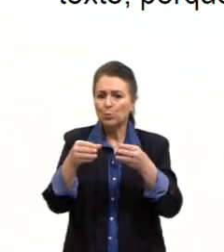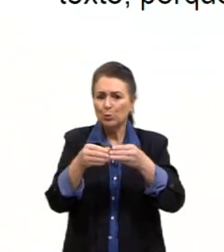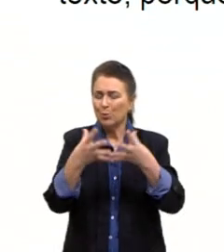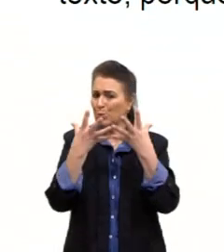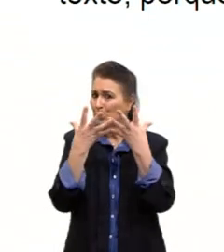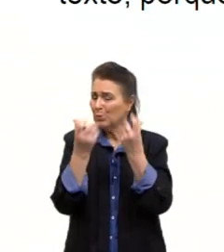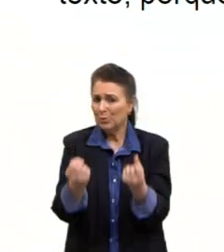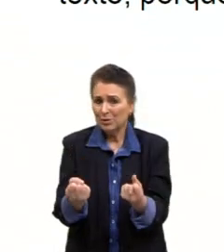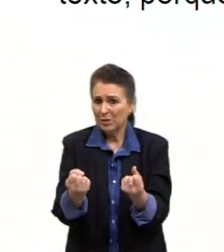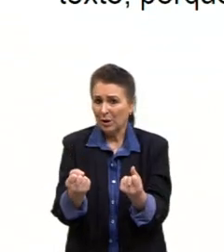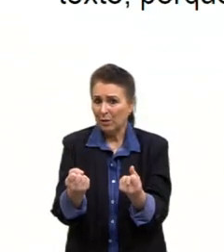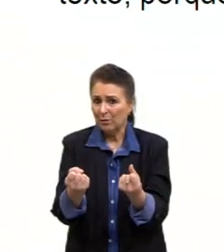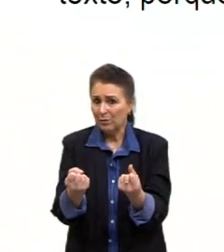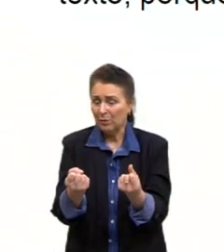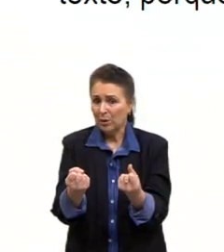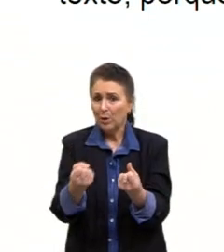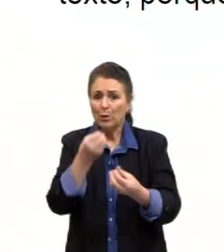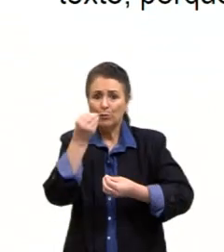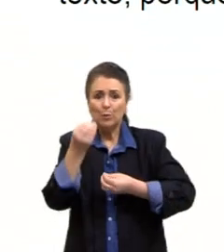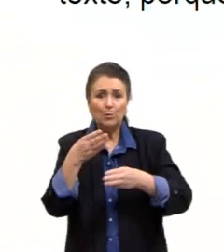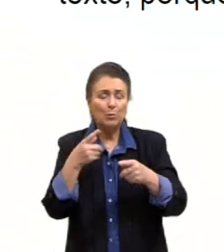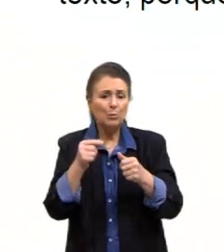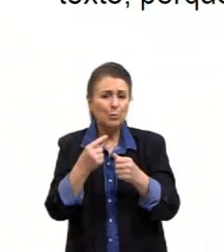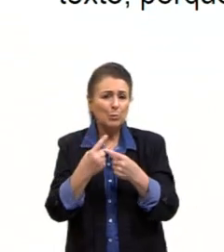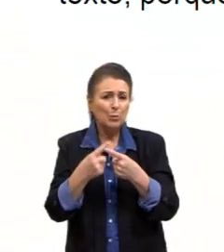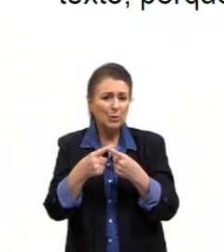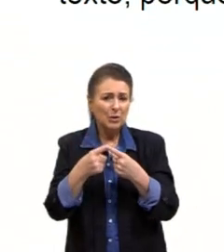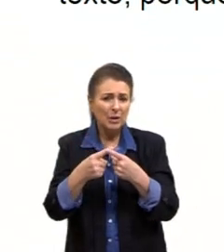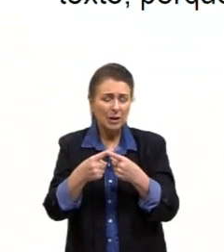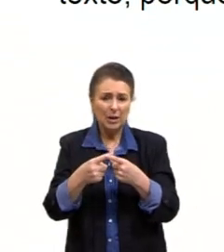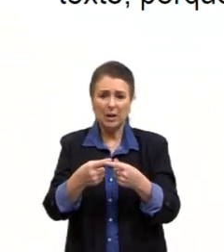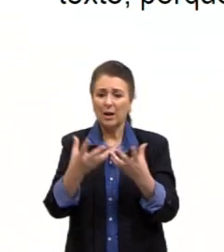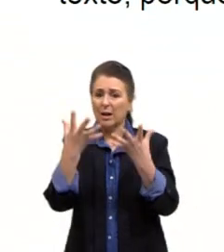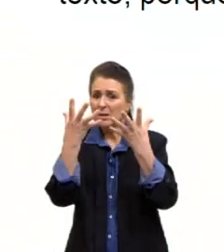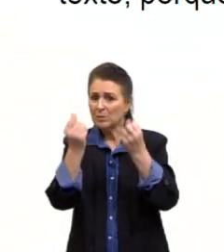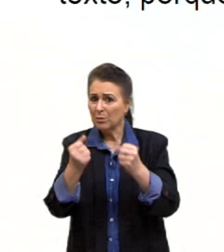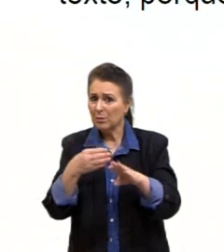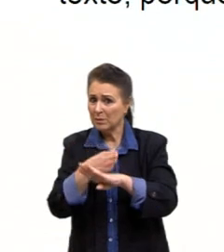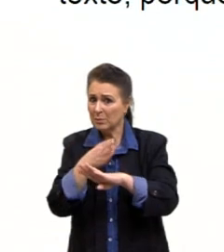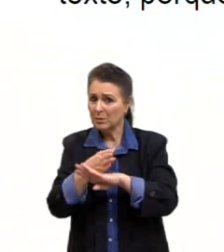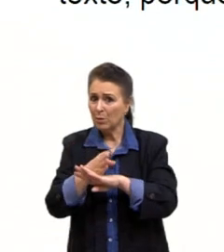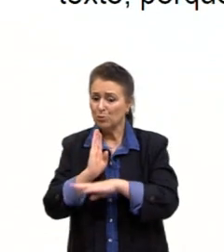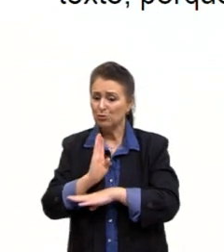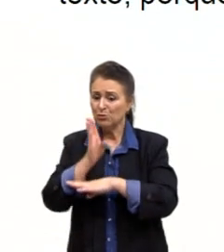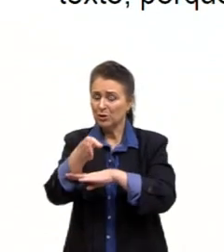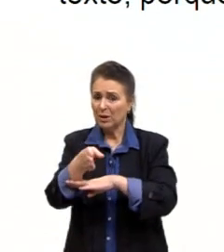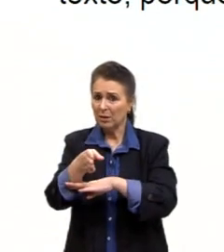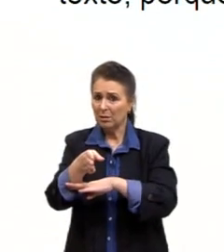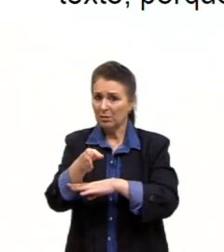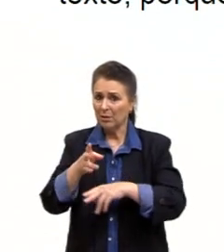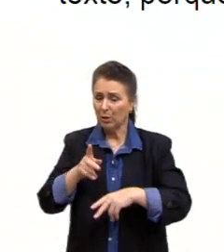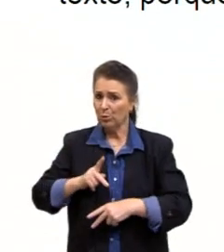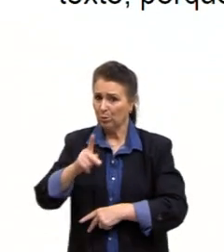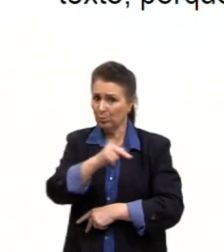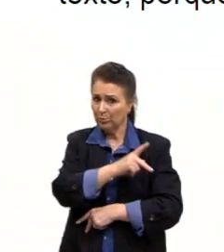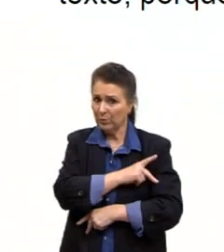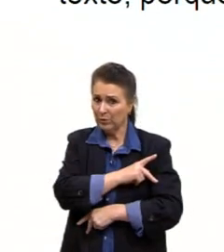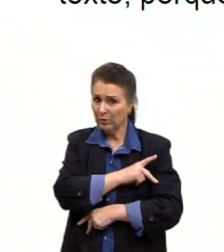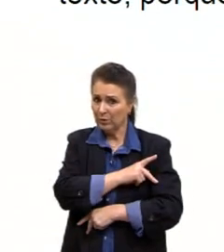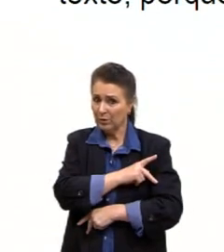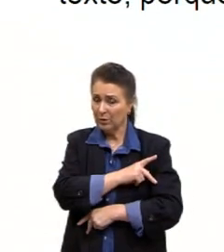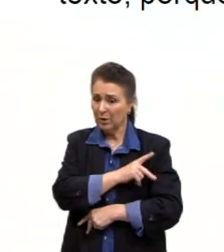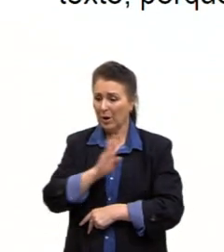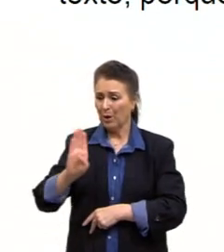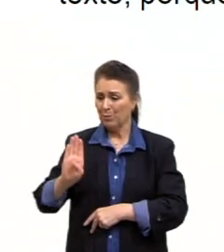instituiu a participação política direta do povo? E, realmente, essa era a questão mais perigosa para a